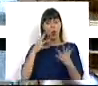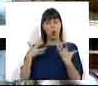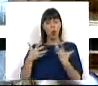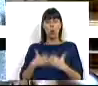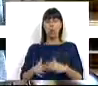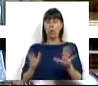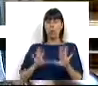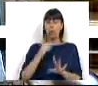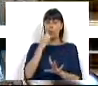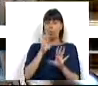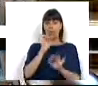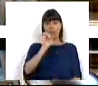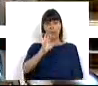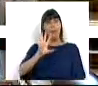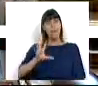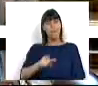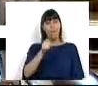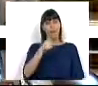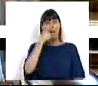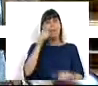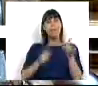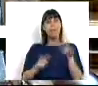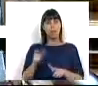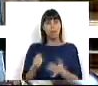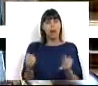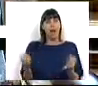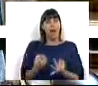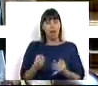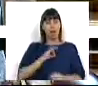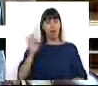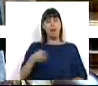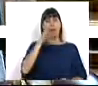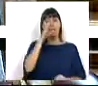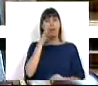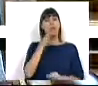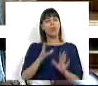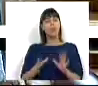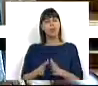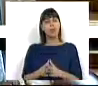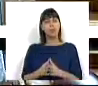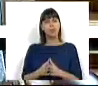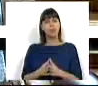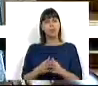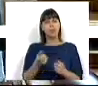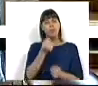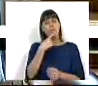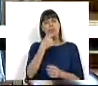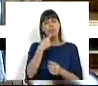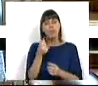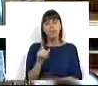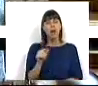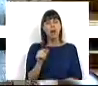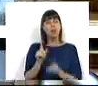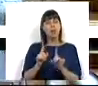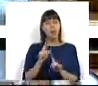dúvidas sobre uma coisa. No seu país, há pessoas que, pese embora aquilo que o Sr. Primeiro-Ministro referiu dos medicamentos serem mais